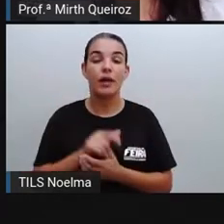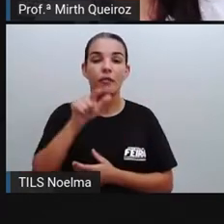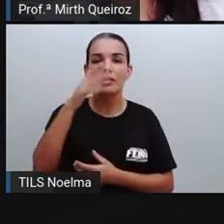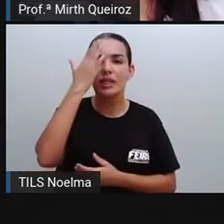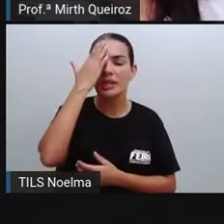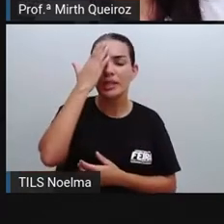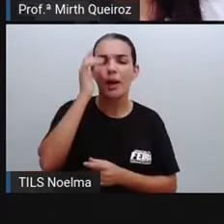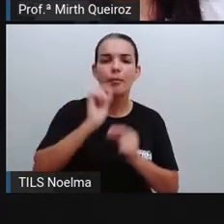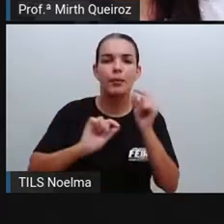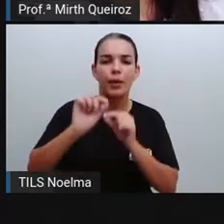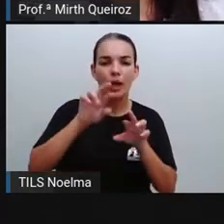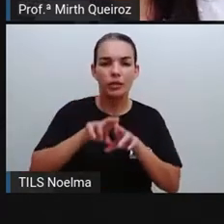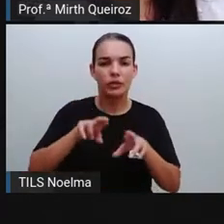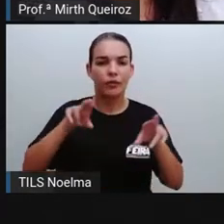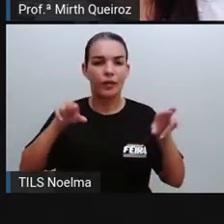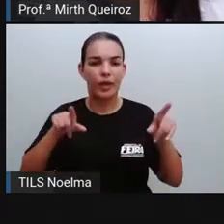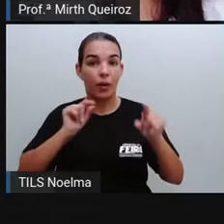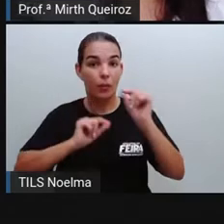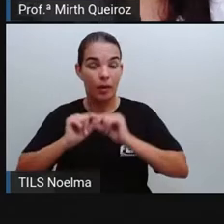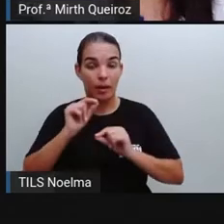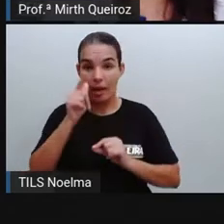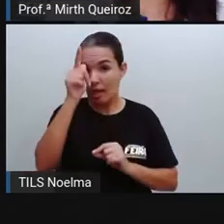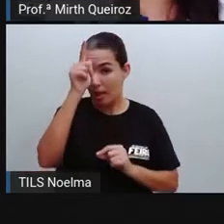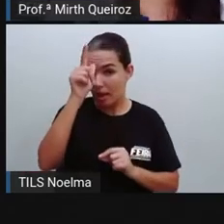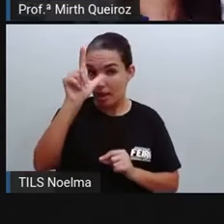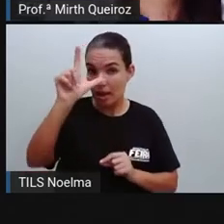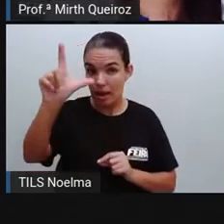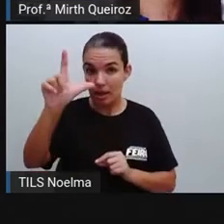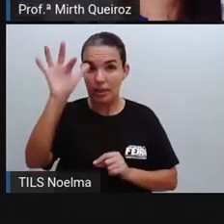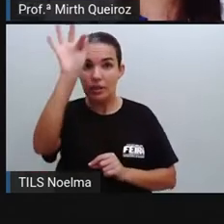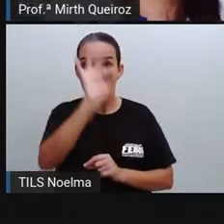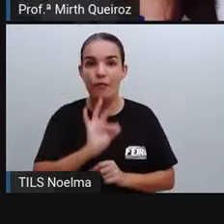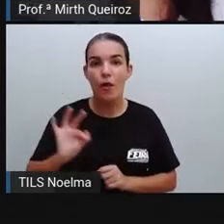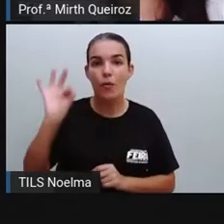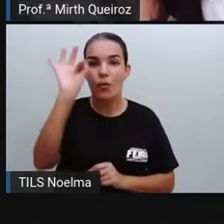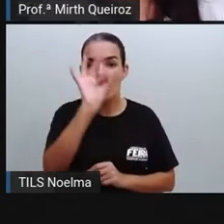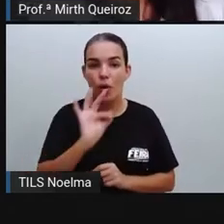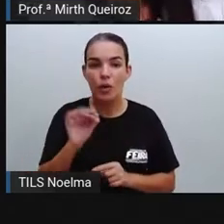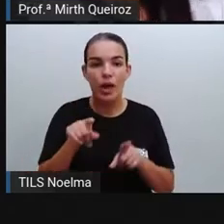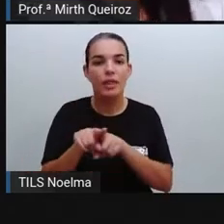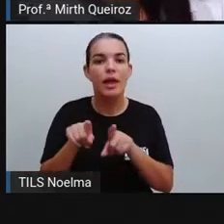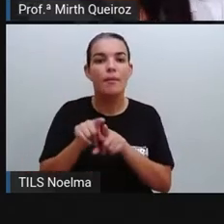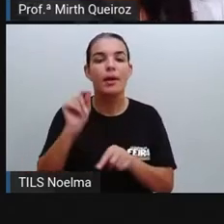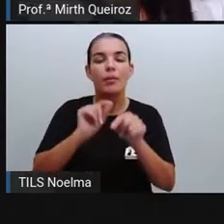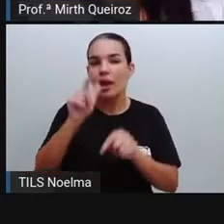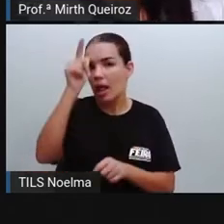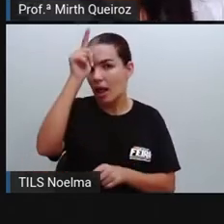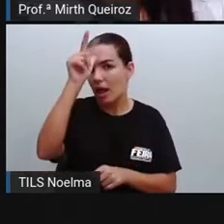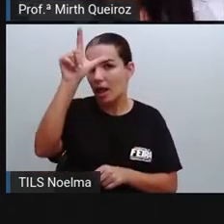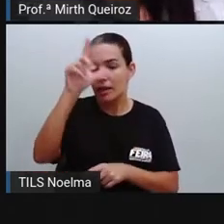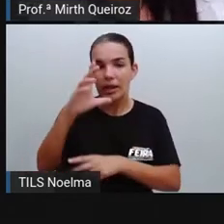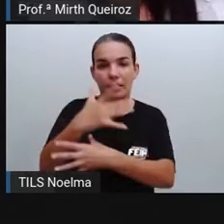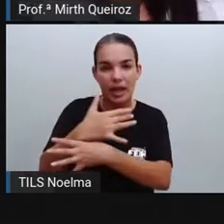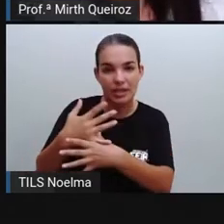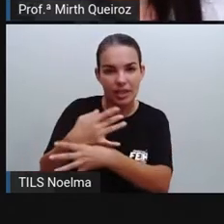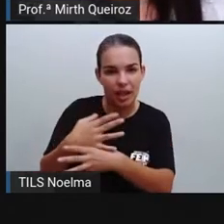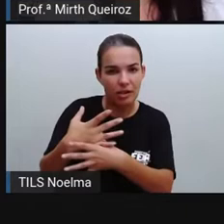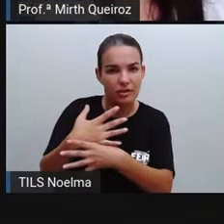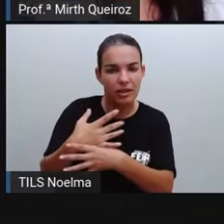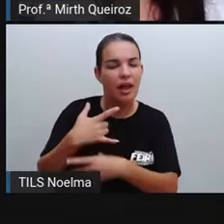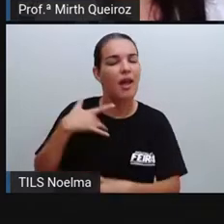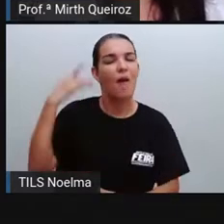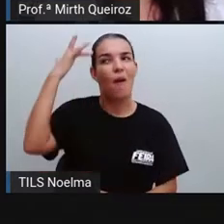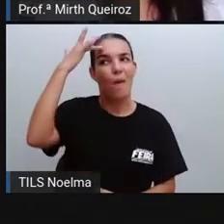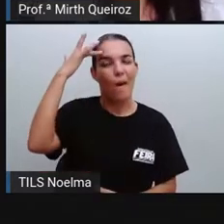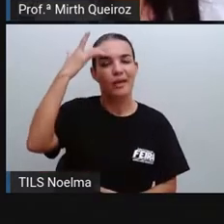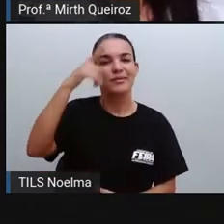você sabe a diferença entre as lendas folclóricas e as lendas urbanas? Acho que vocês já